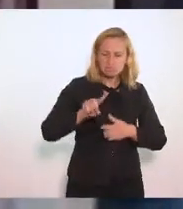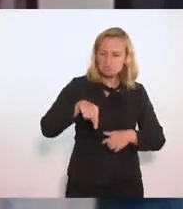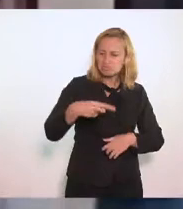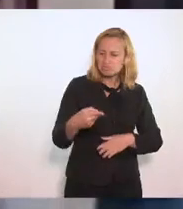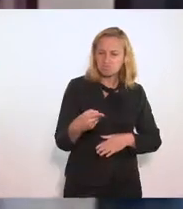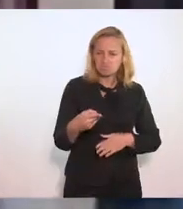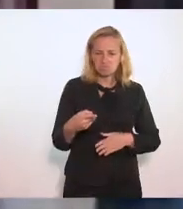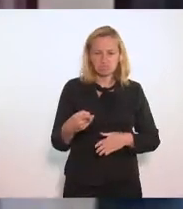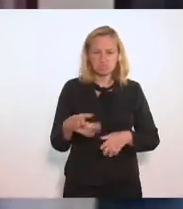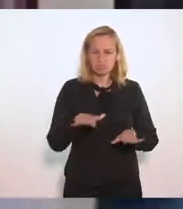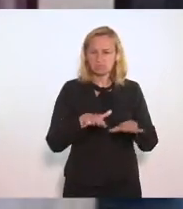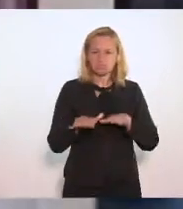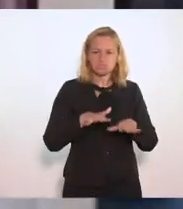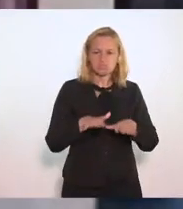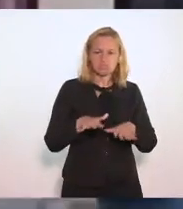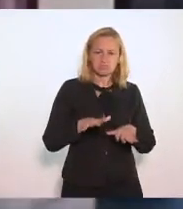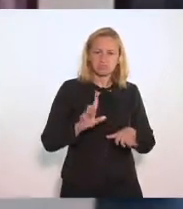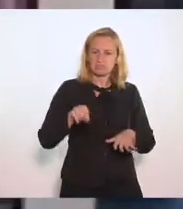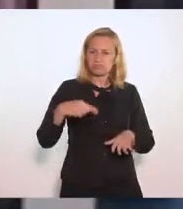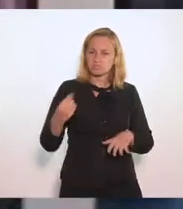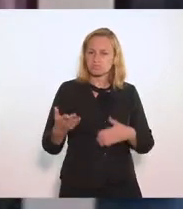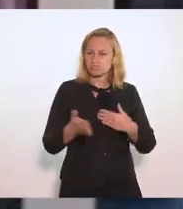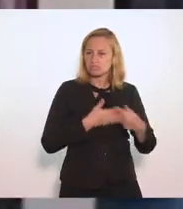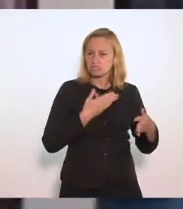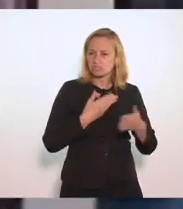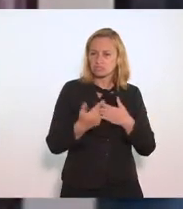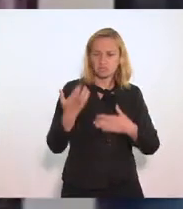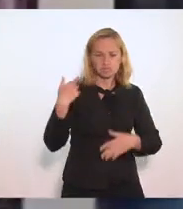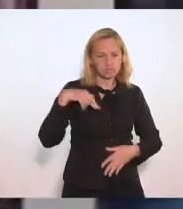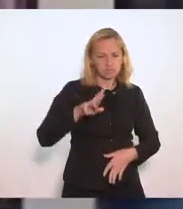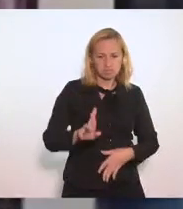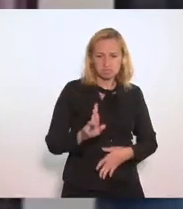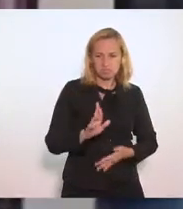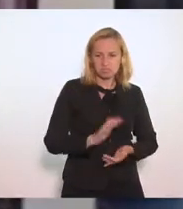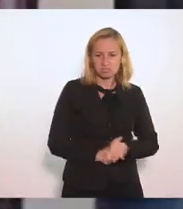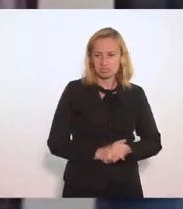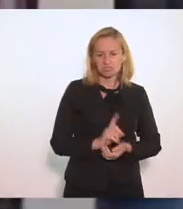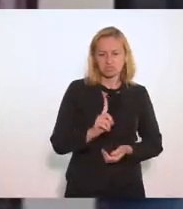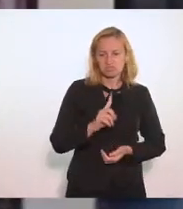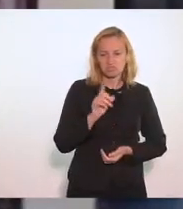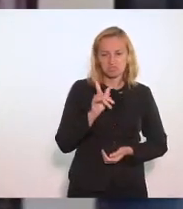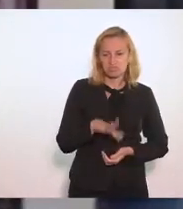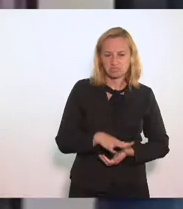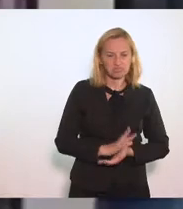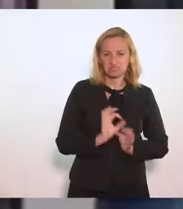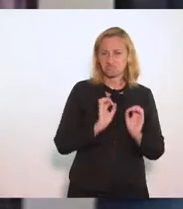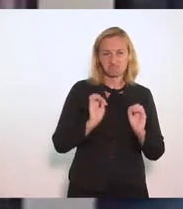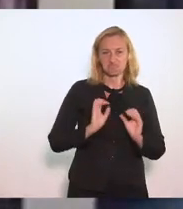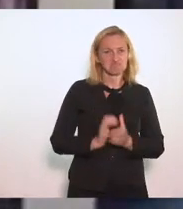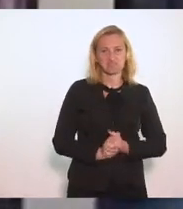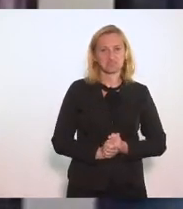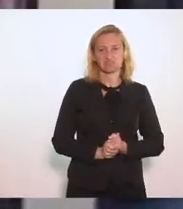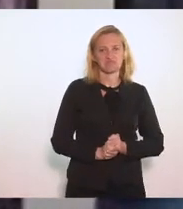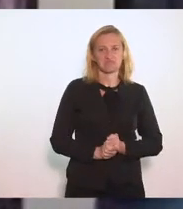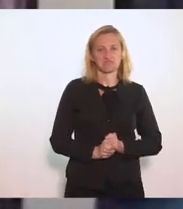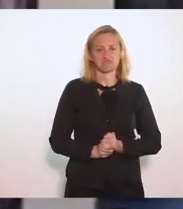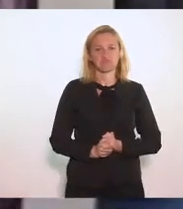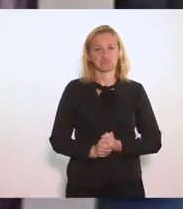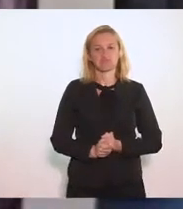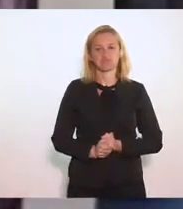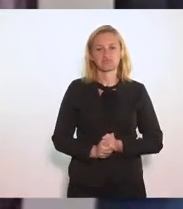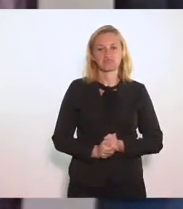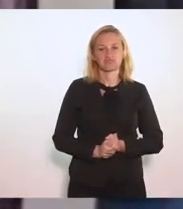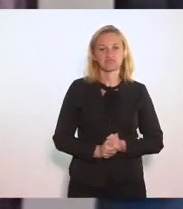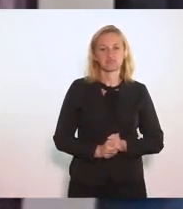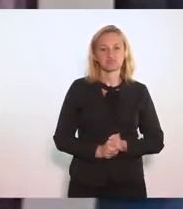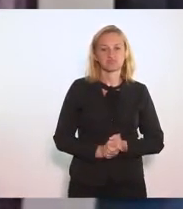Manifestação De outra Qualquer religião Não é diferente De forma alguma Não é diferente De forma